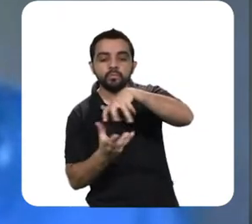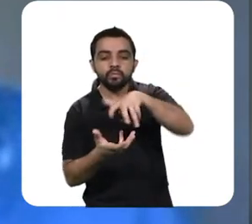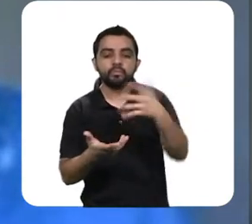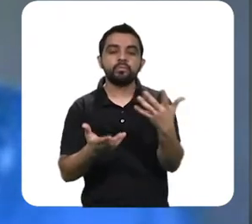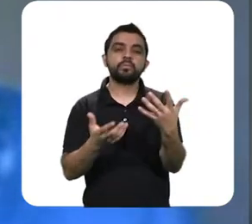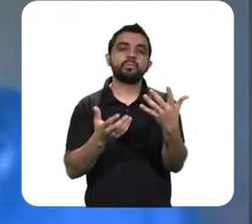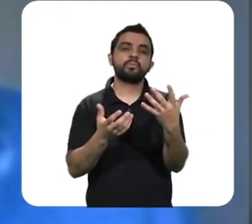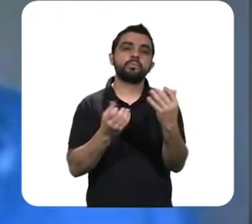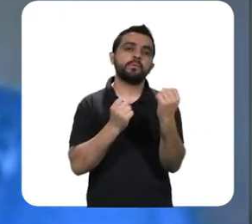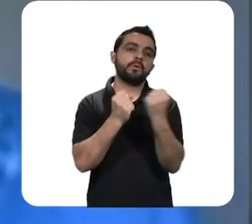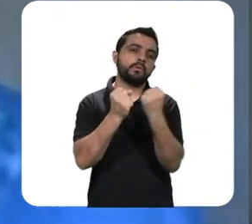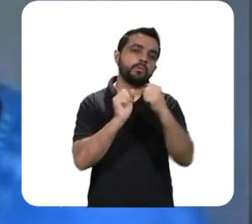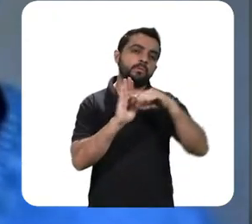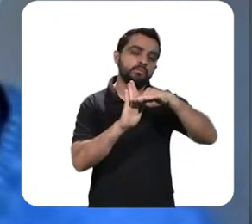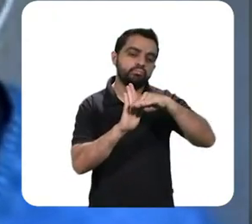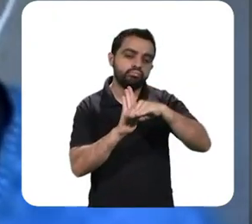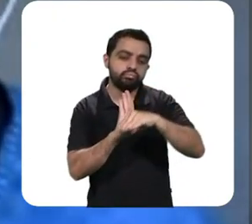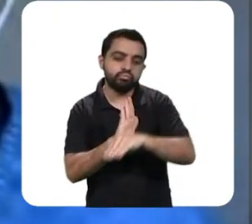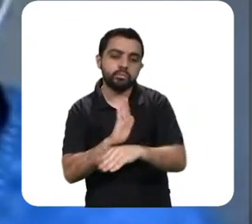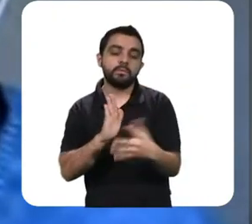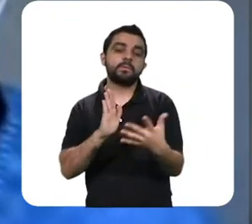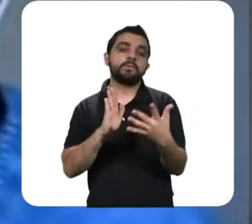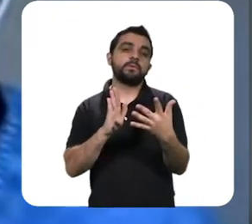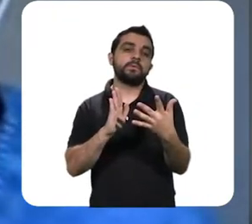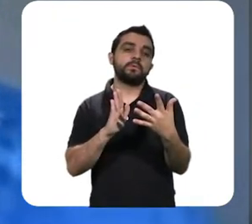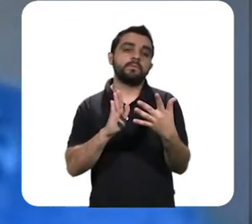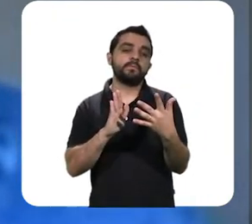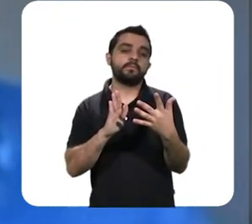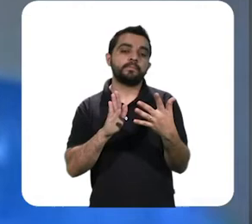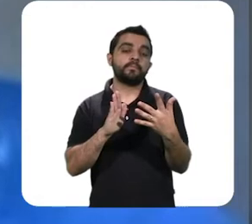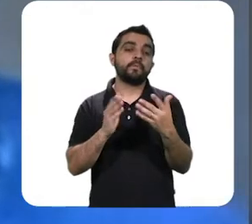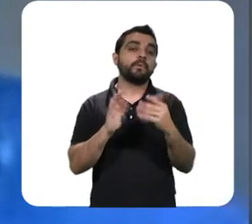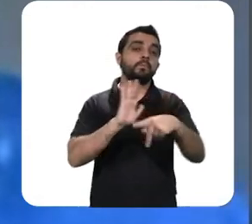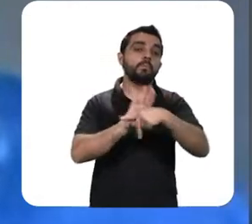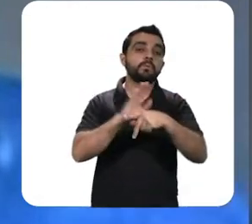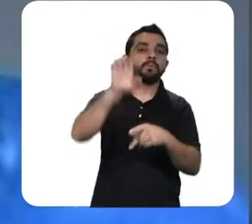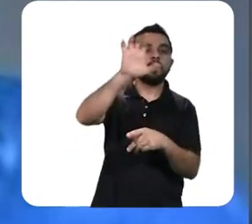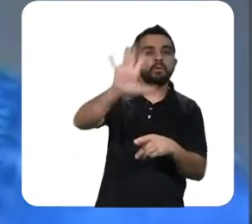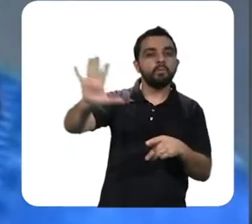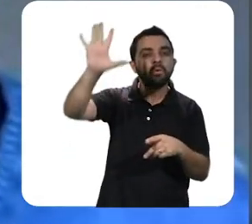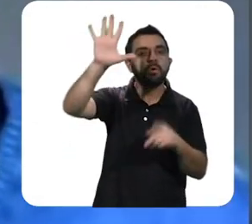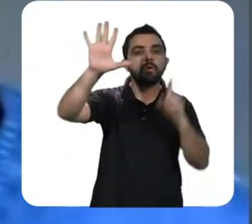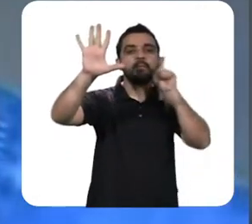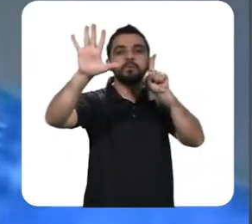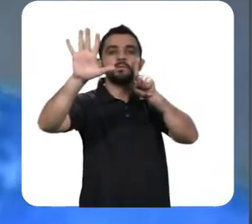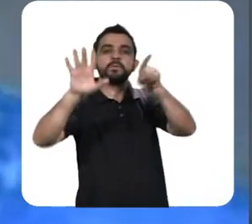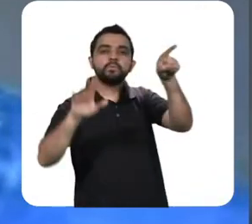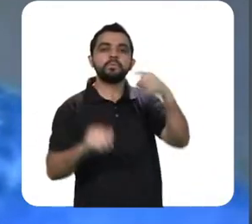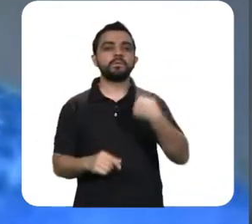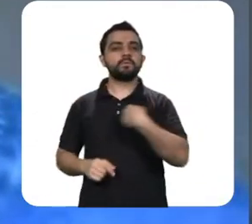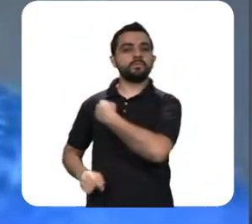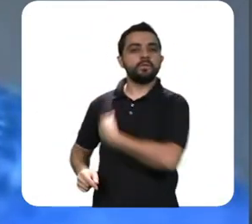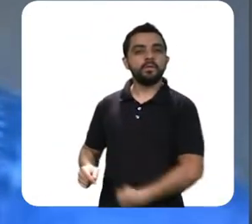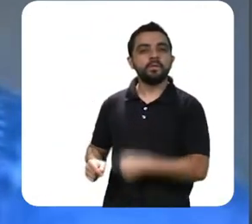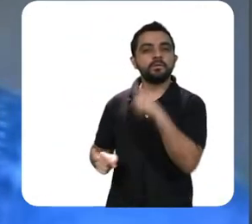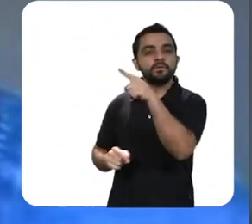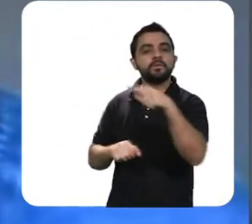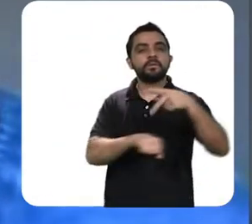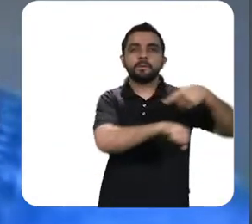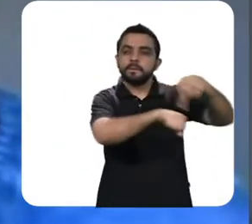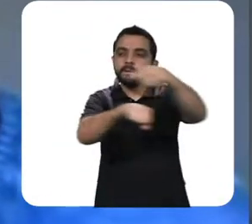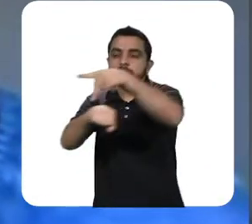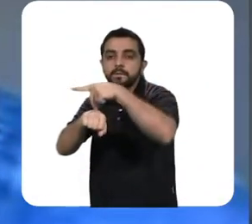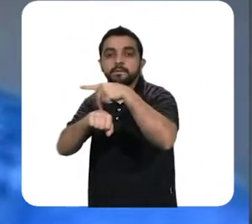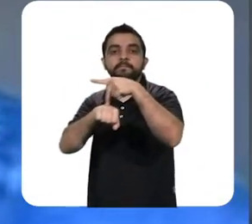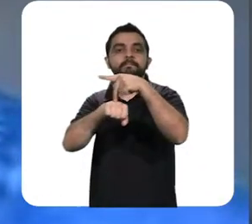com essa queda do mercado chinês, com essa queda do mercado norte-americano, do mercado europeu, e, se possível,